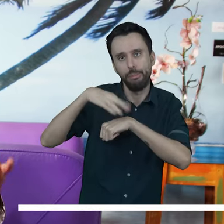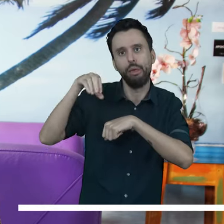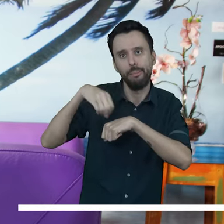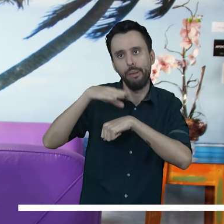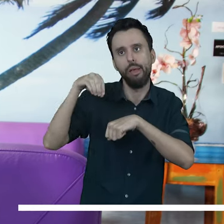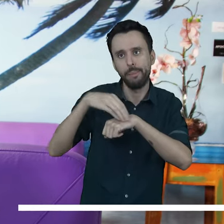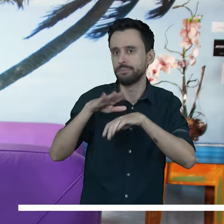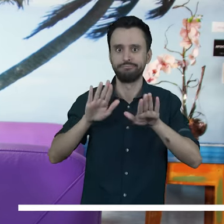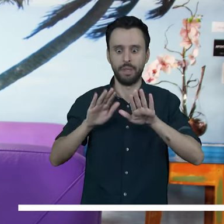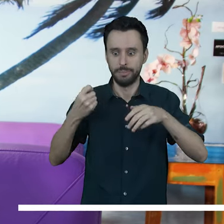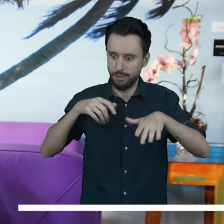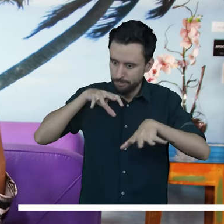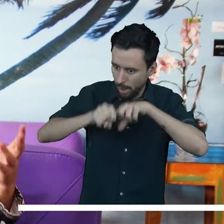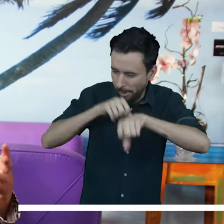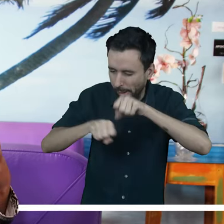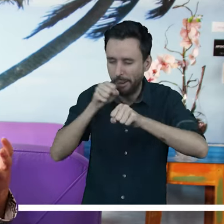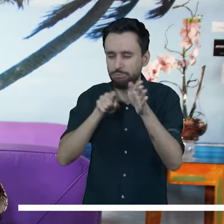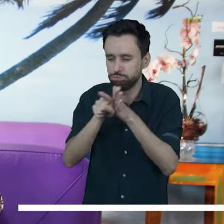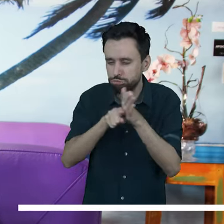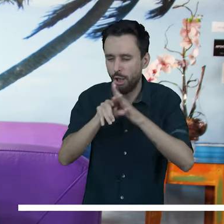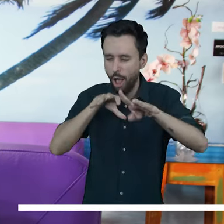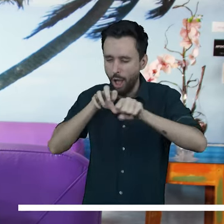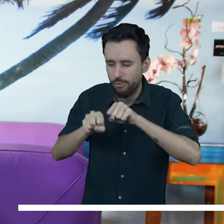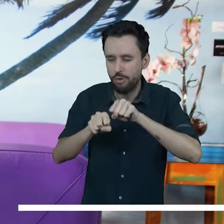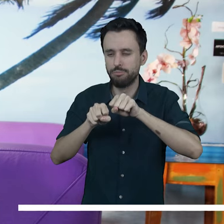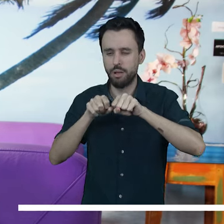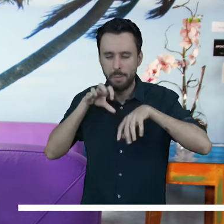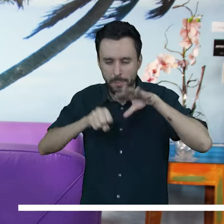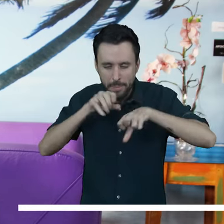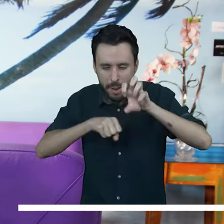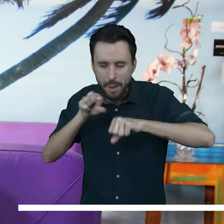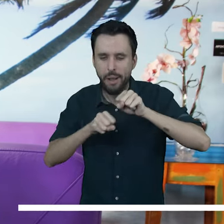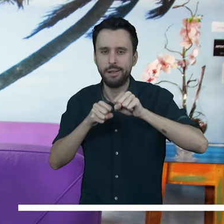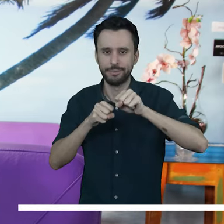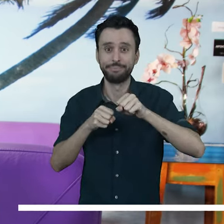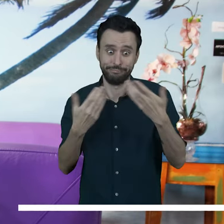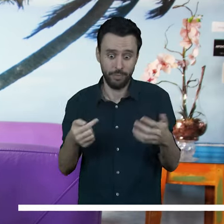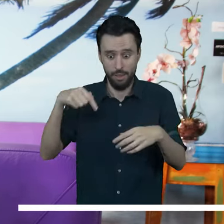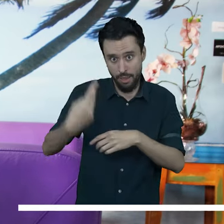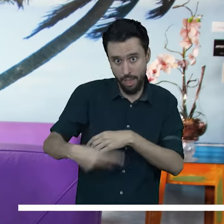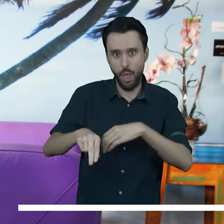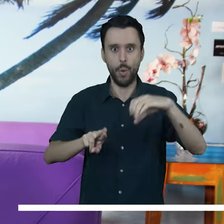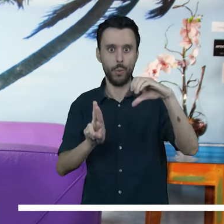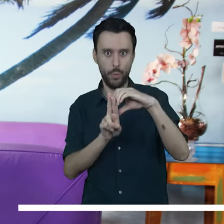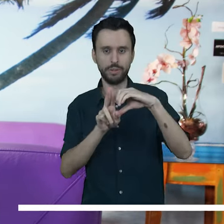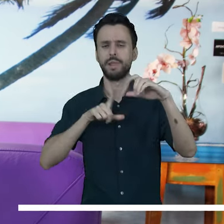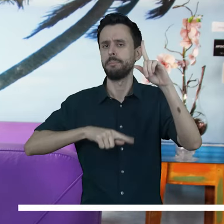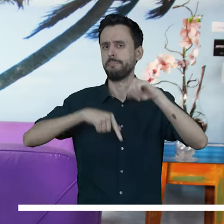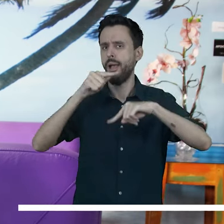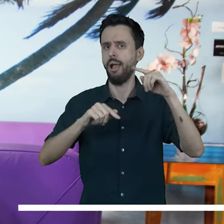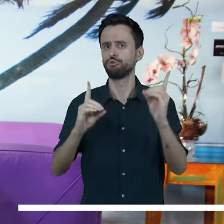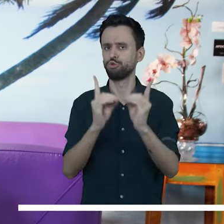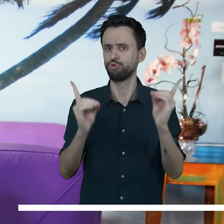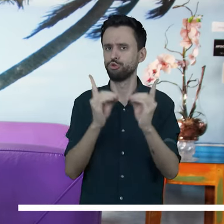ficar reproduzindo aquilo que ouviu dizer, mas buscar mesmo se formar pesquisador. Então, buscar estudar, buscar... Aqui no curso